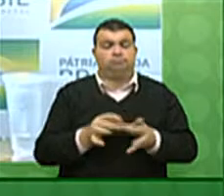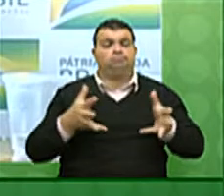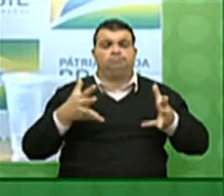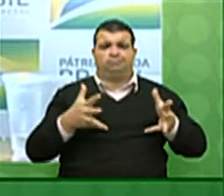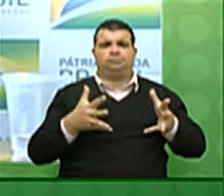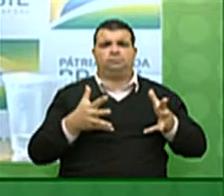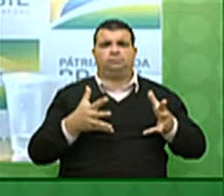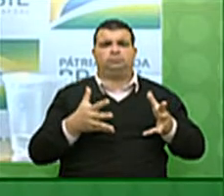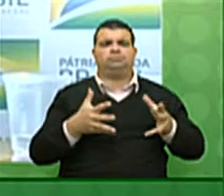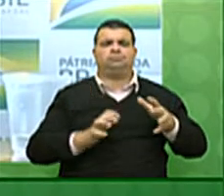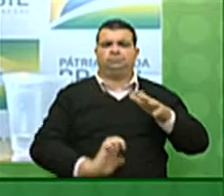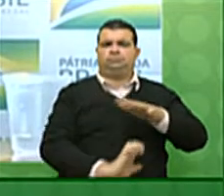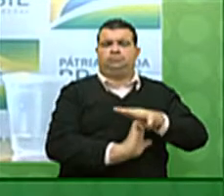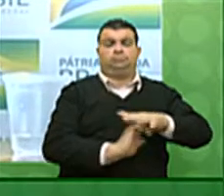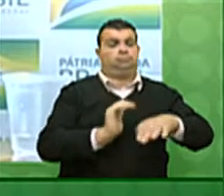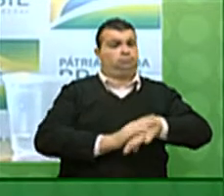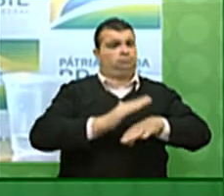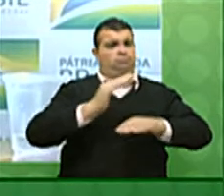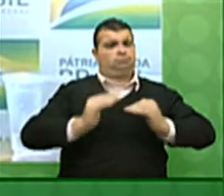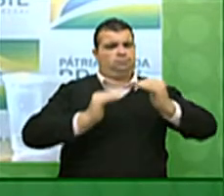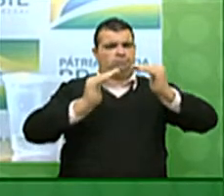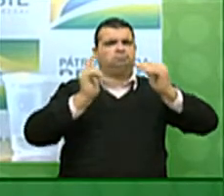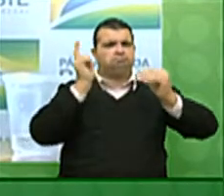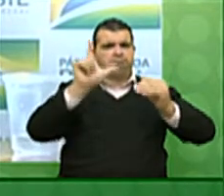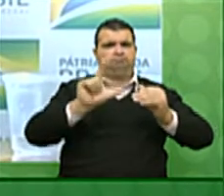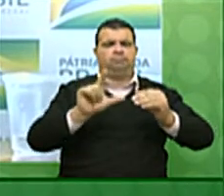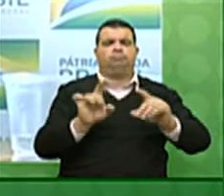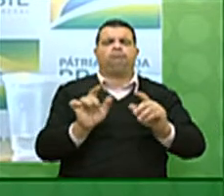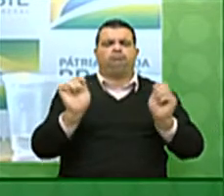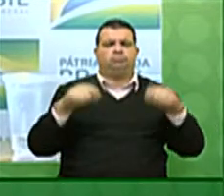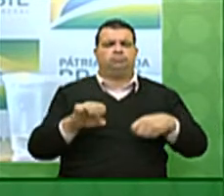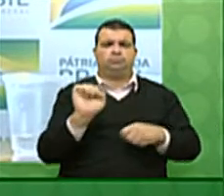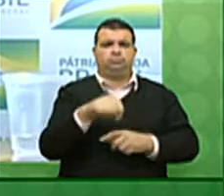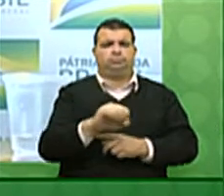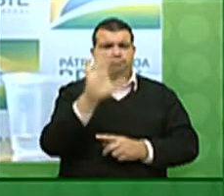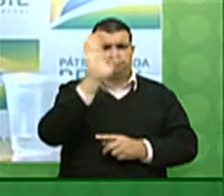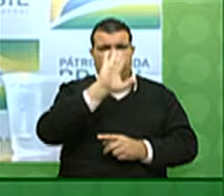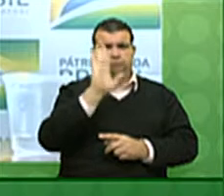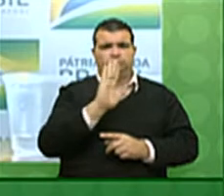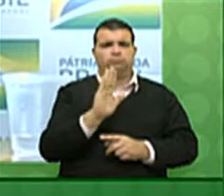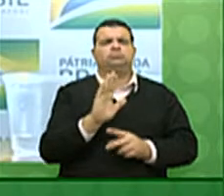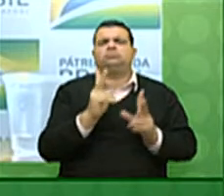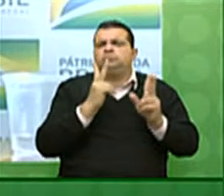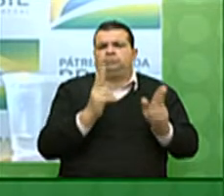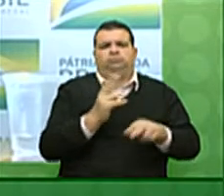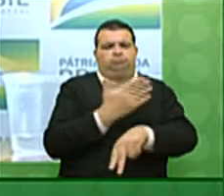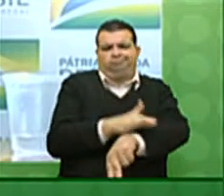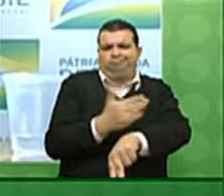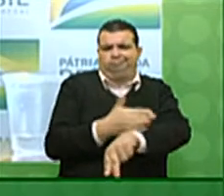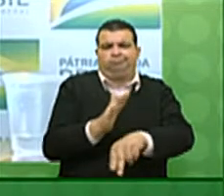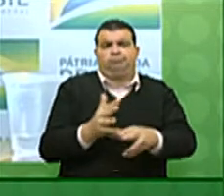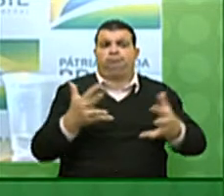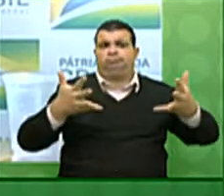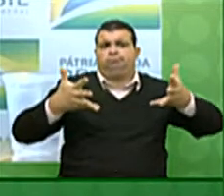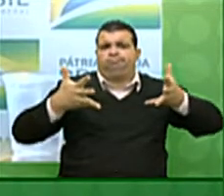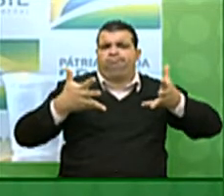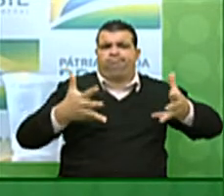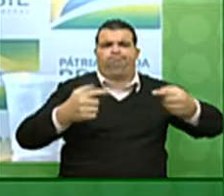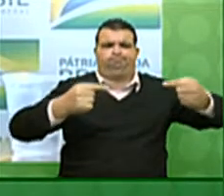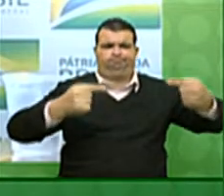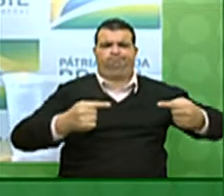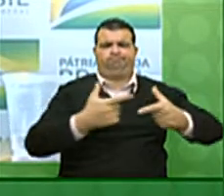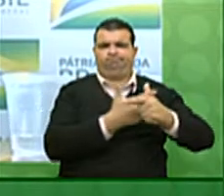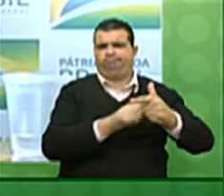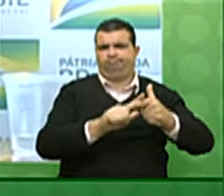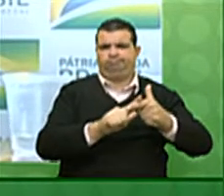Estado mais eficiente, preparando assim o Brasil para enfrentar os desafios de um